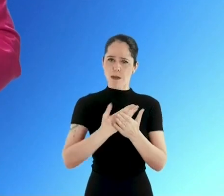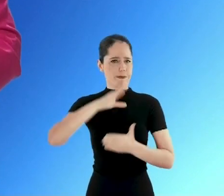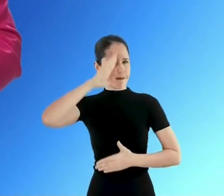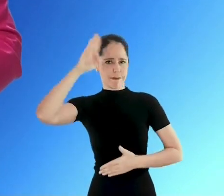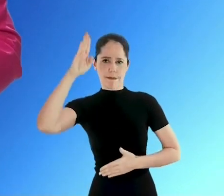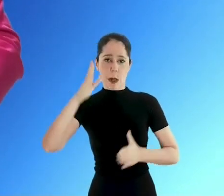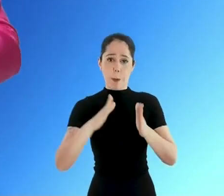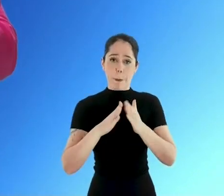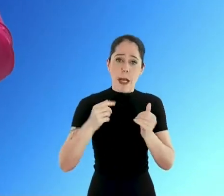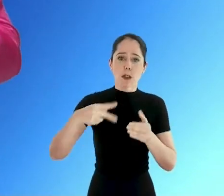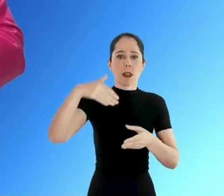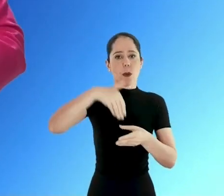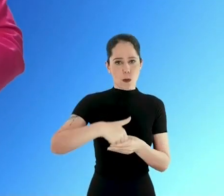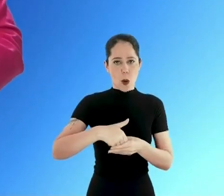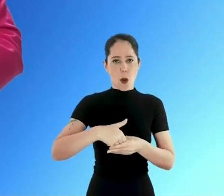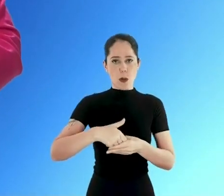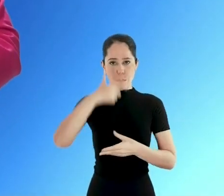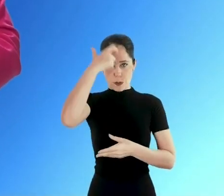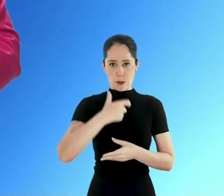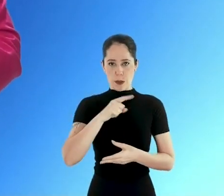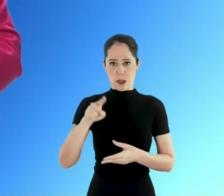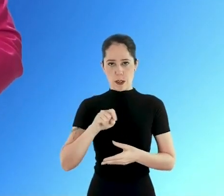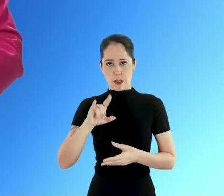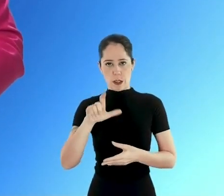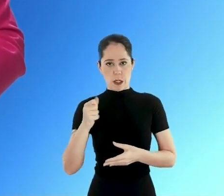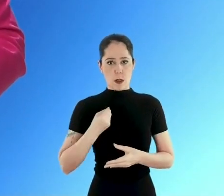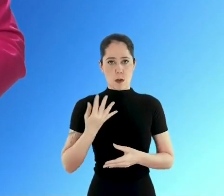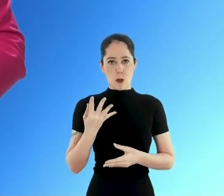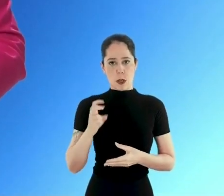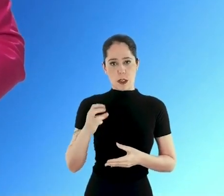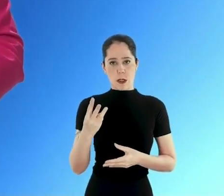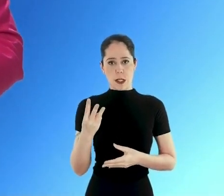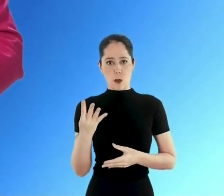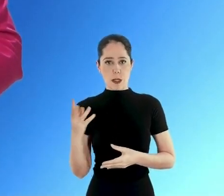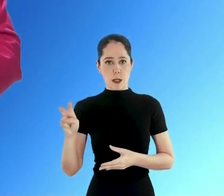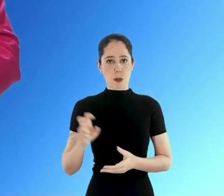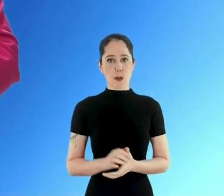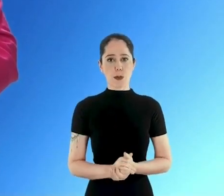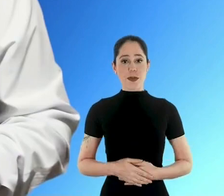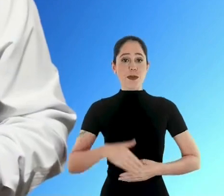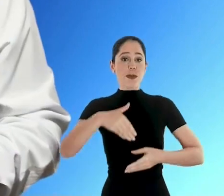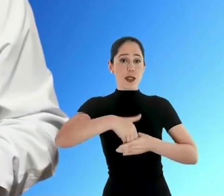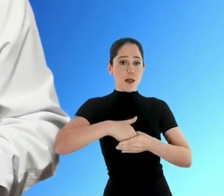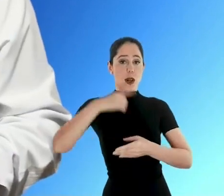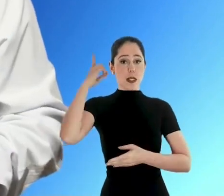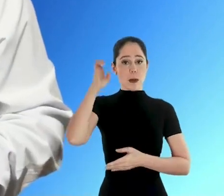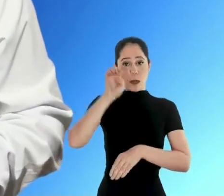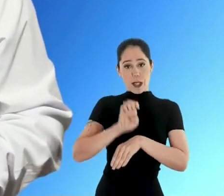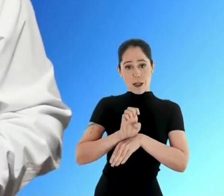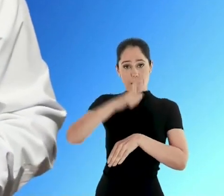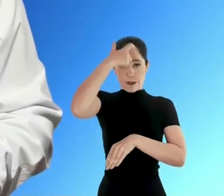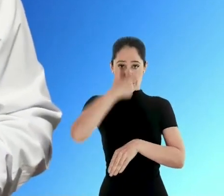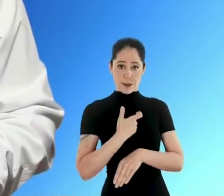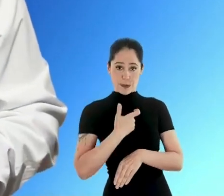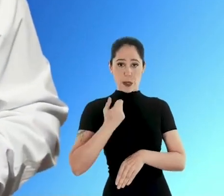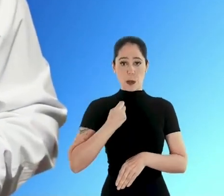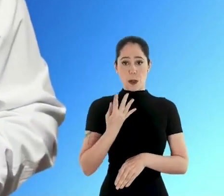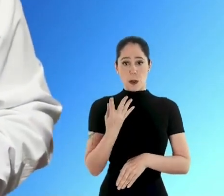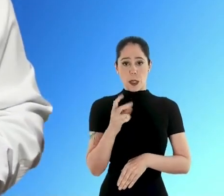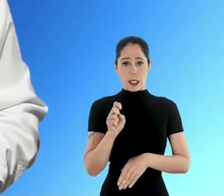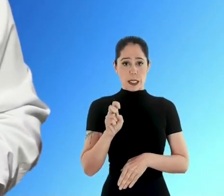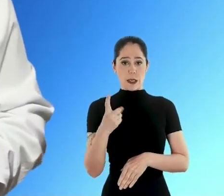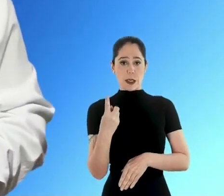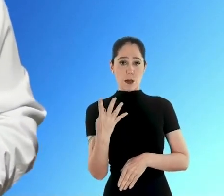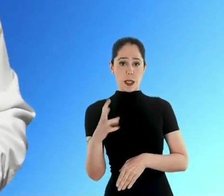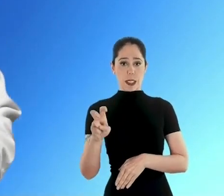Confiança é o que importa. Peço o seu voto. Zilá 45345. Vote para a deputada estadual. Adabilson